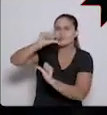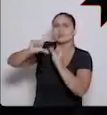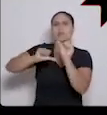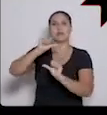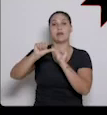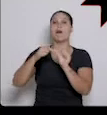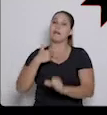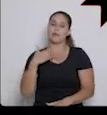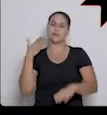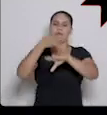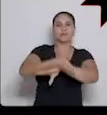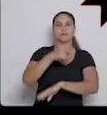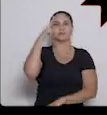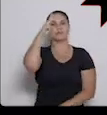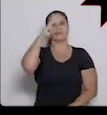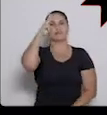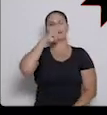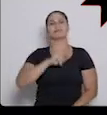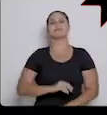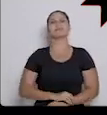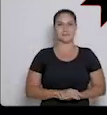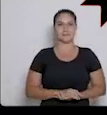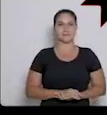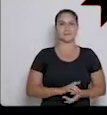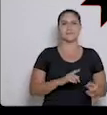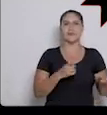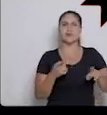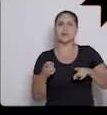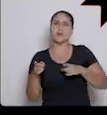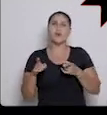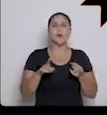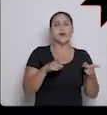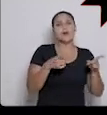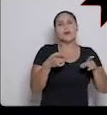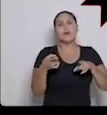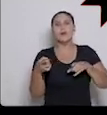E foi aí que eu acabei entrando de vez nessa história. O